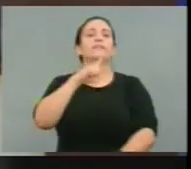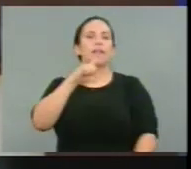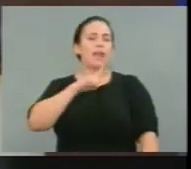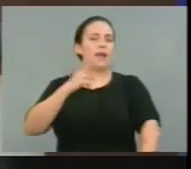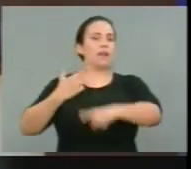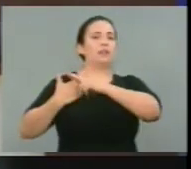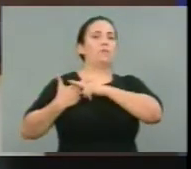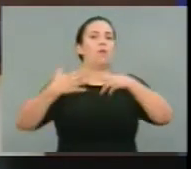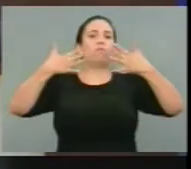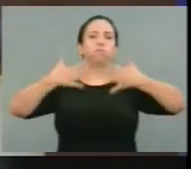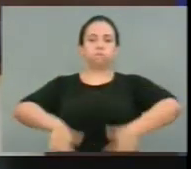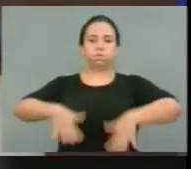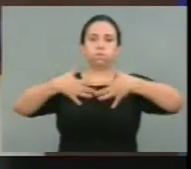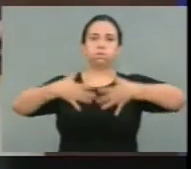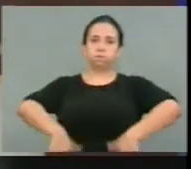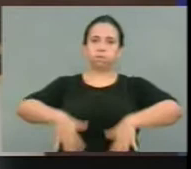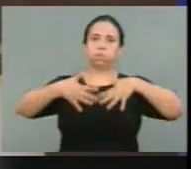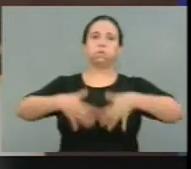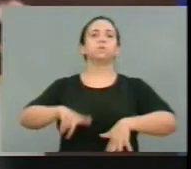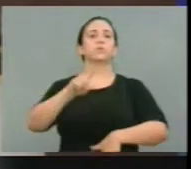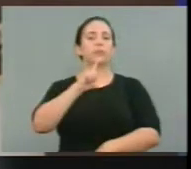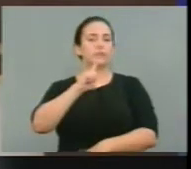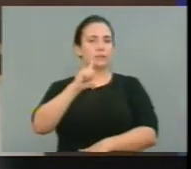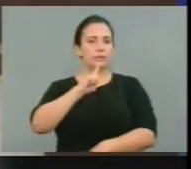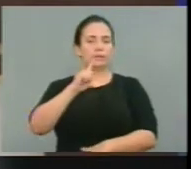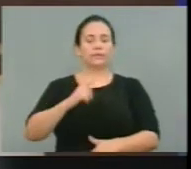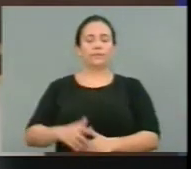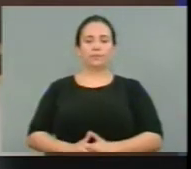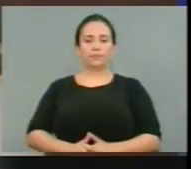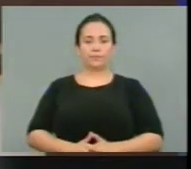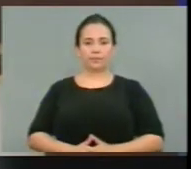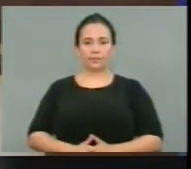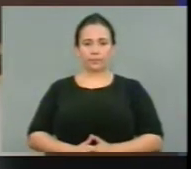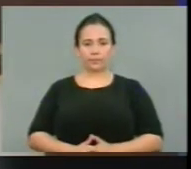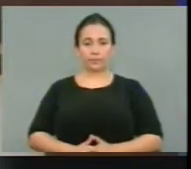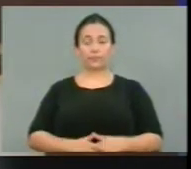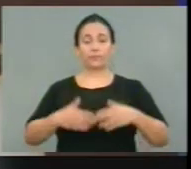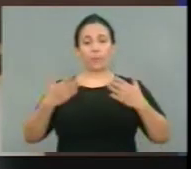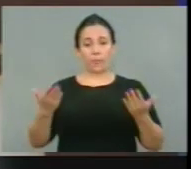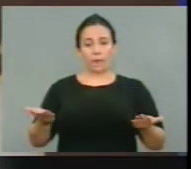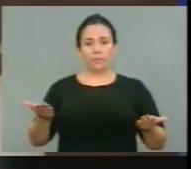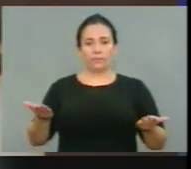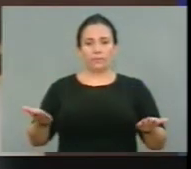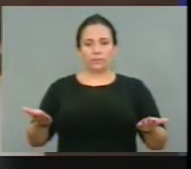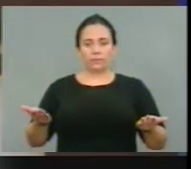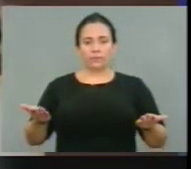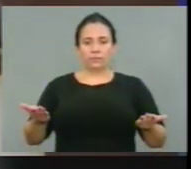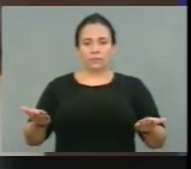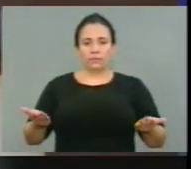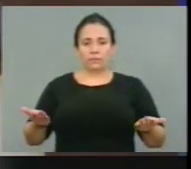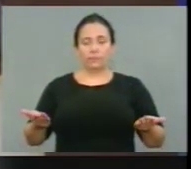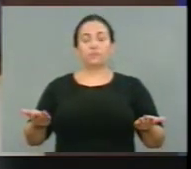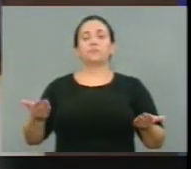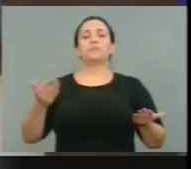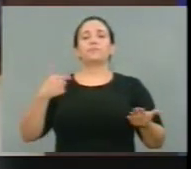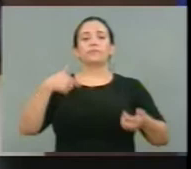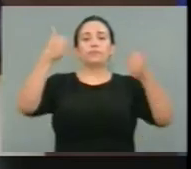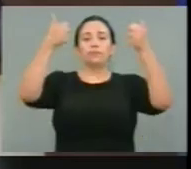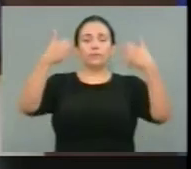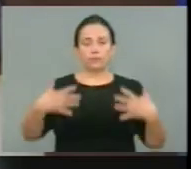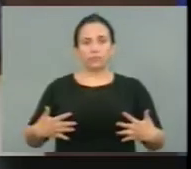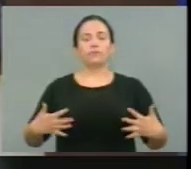imensa responsabilidade. E aí eu queria entrar no mérito do meu pronunciamento.